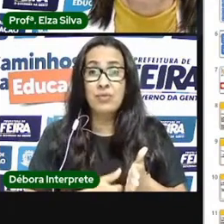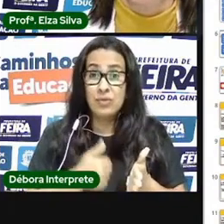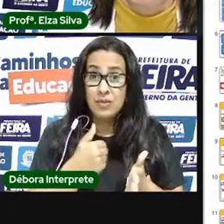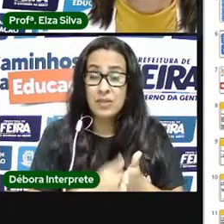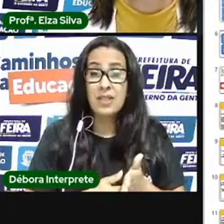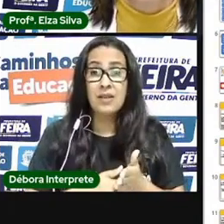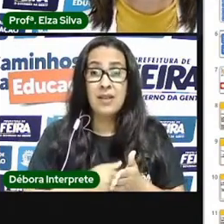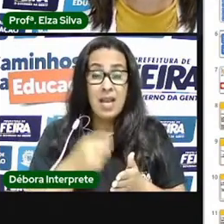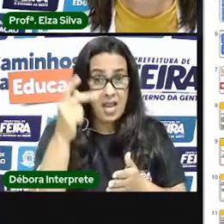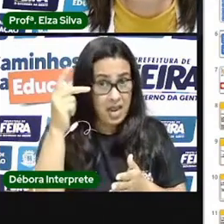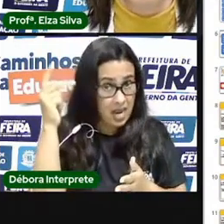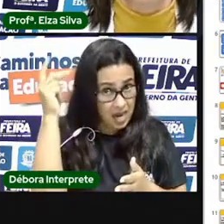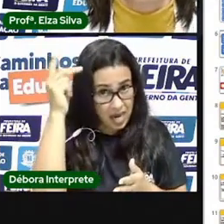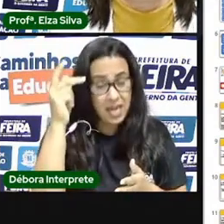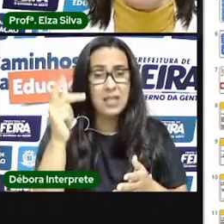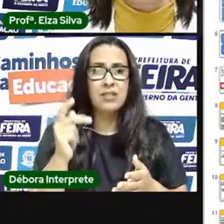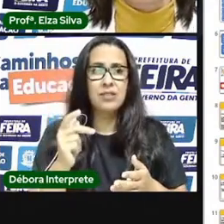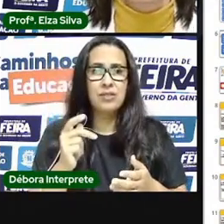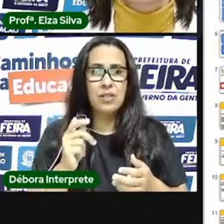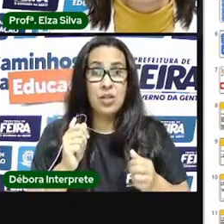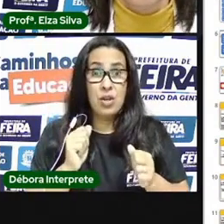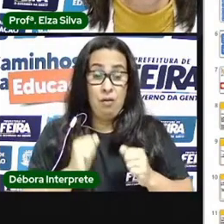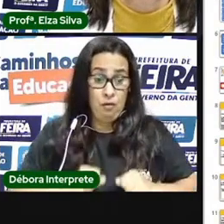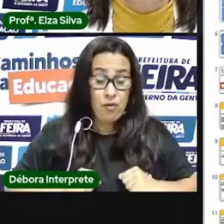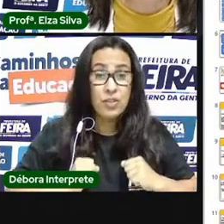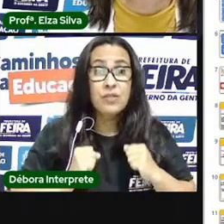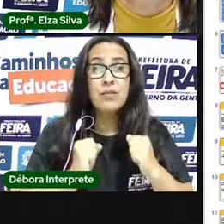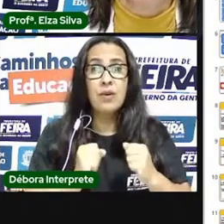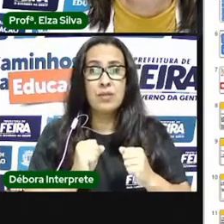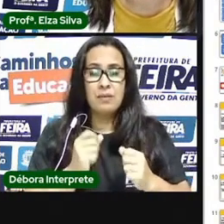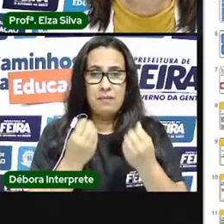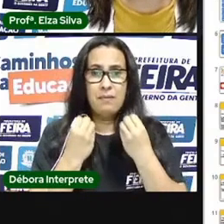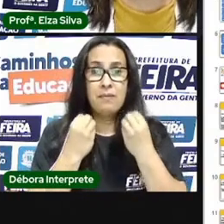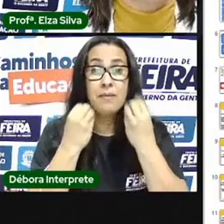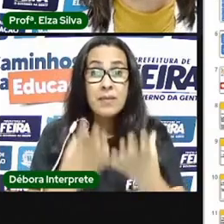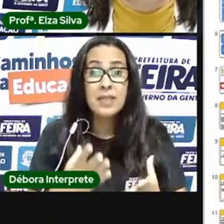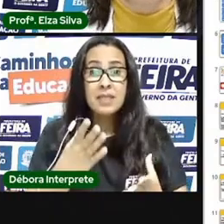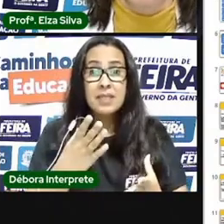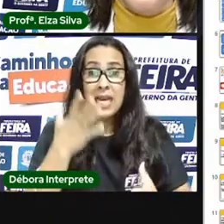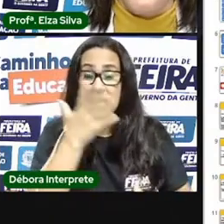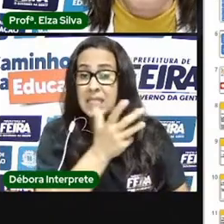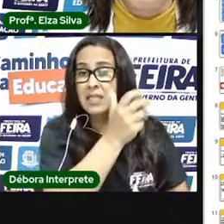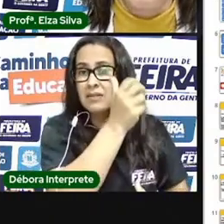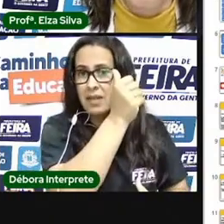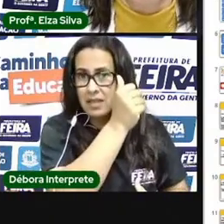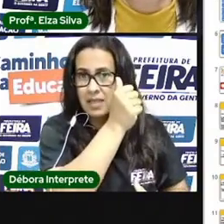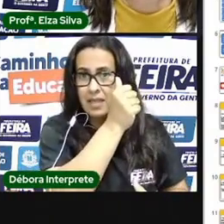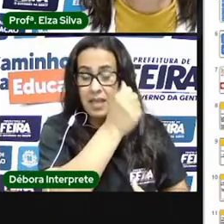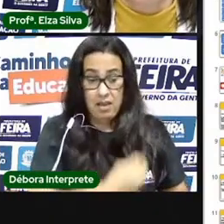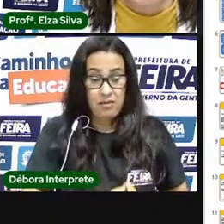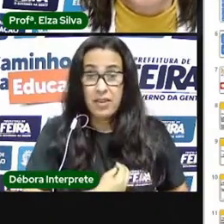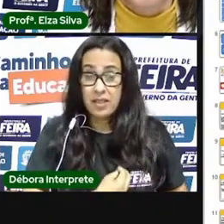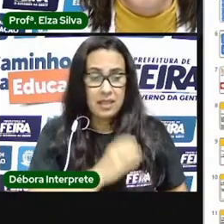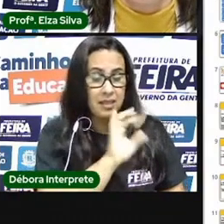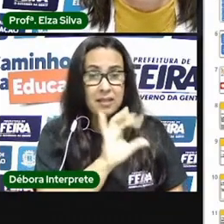jaleco estão se arriscando para nos salvar. E cada vida em risco deve importar. Por